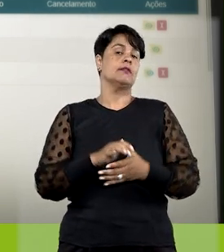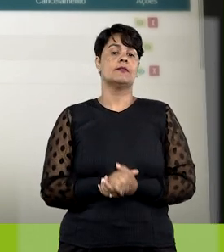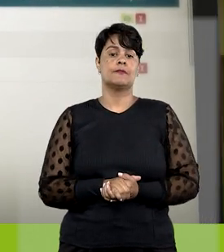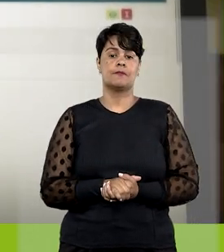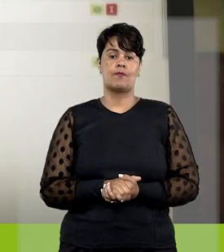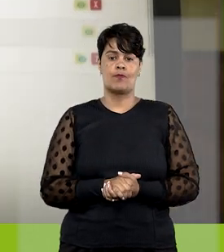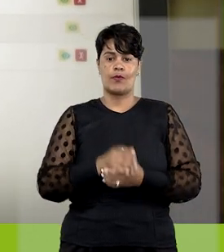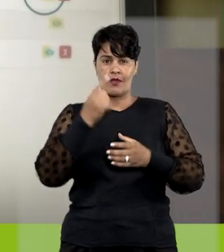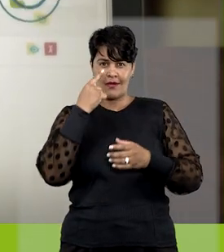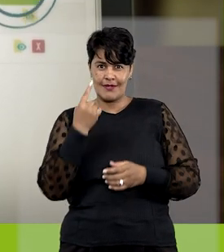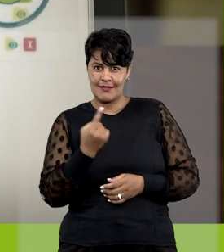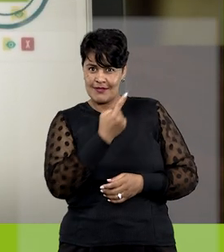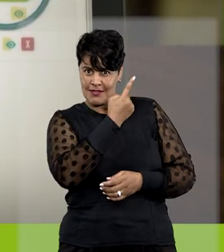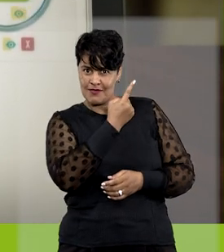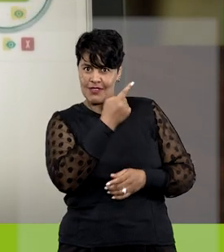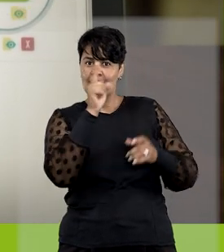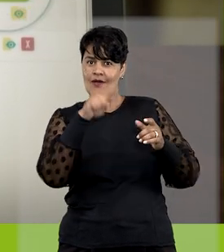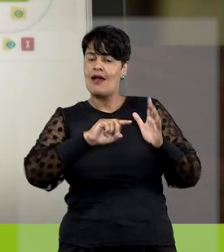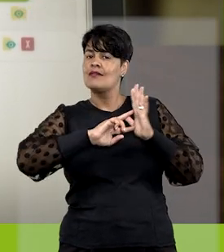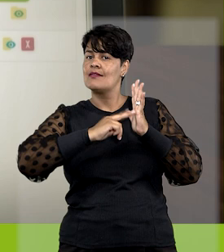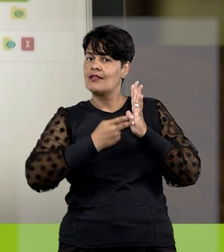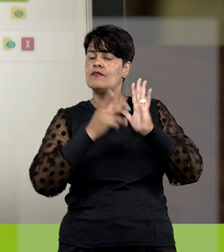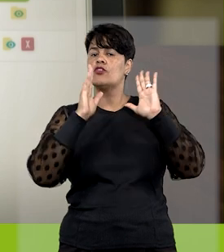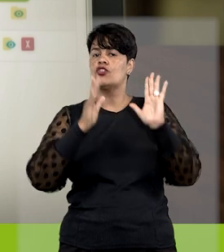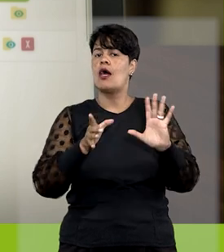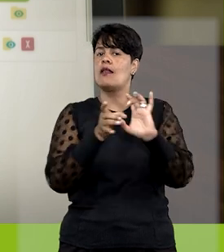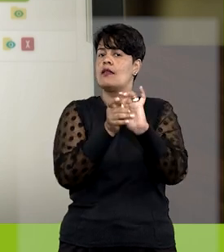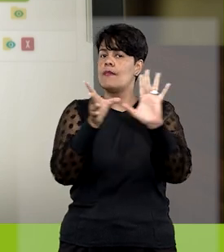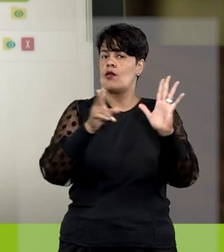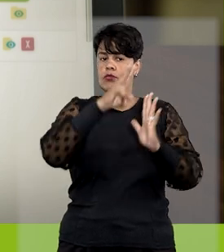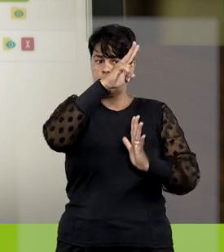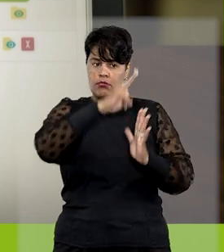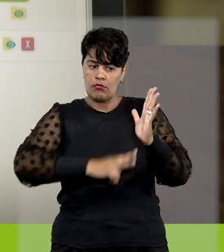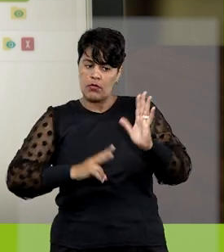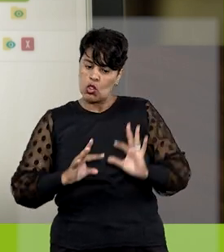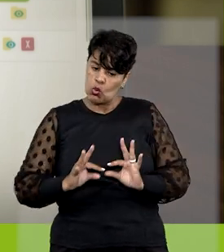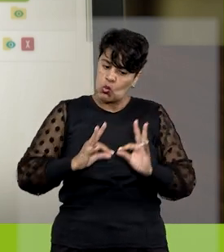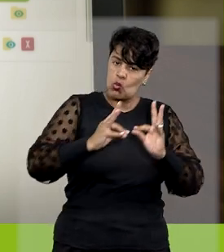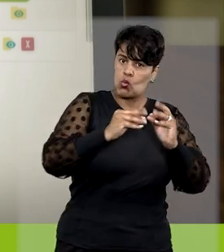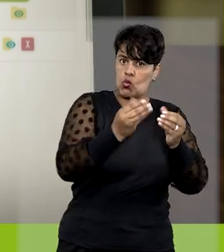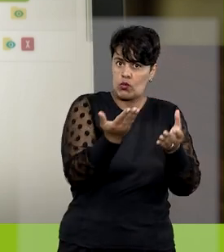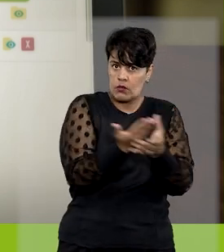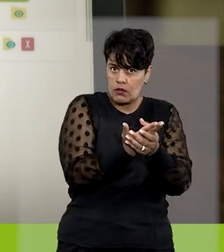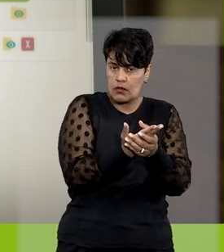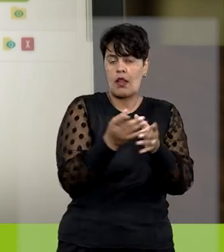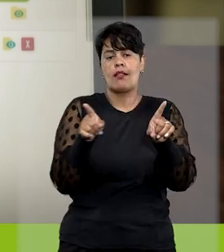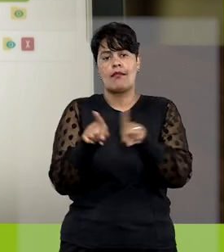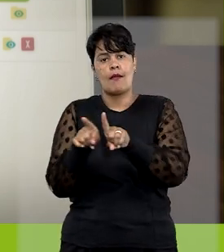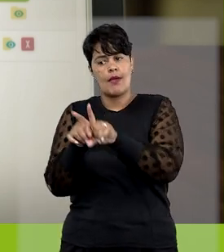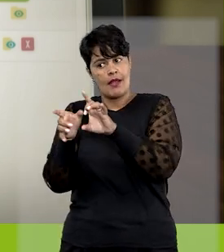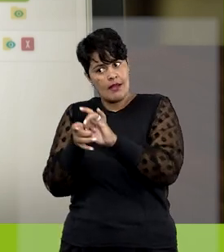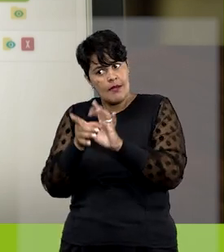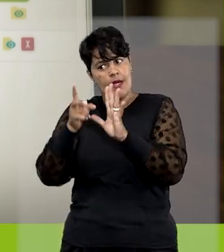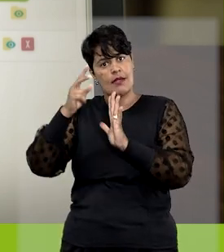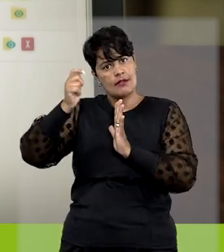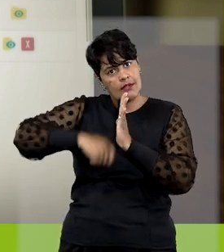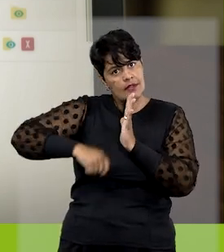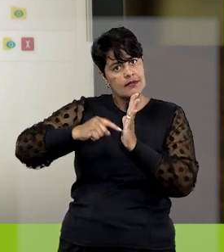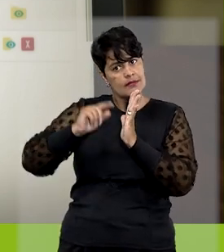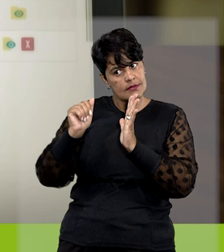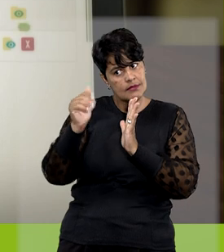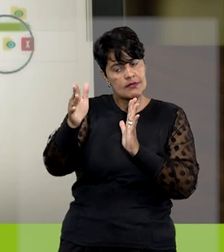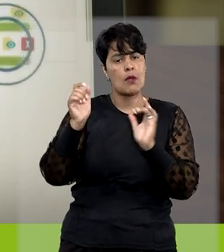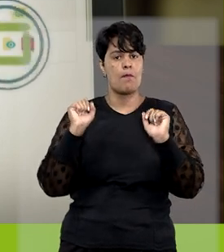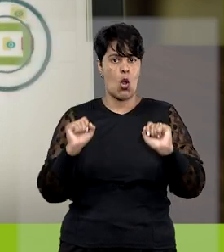caso. Este símbolo indica que foi liberada a visualização integral do processo, juntamente com a liberação de assinatura